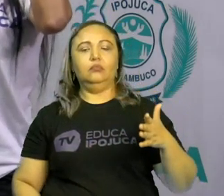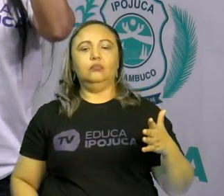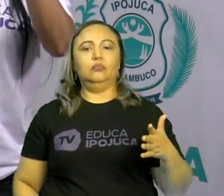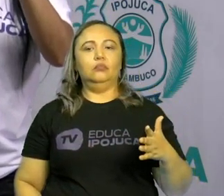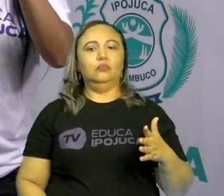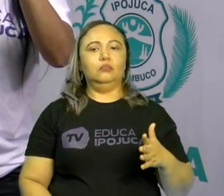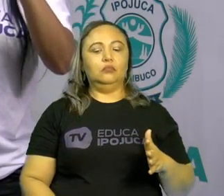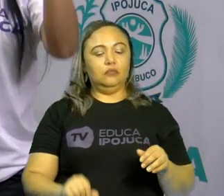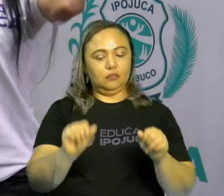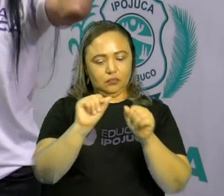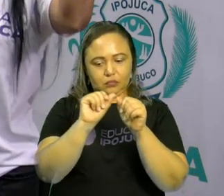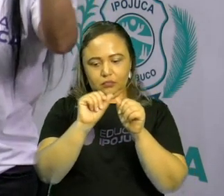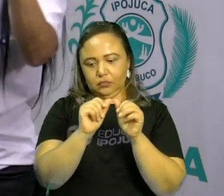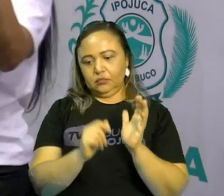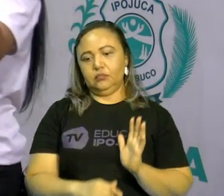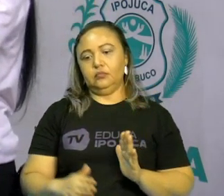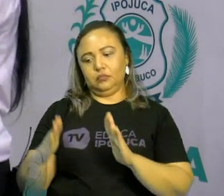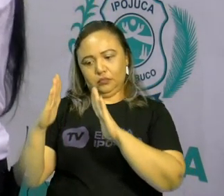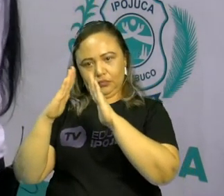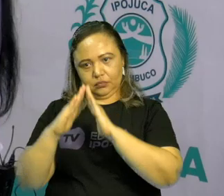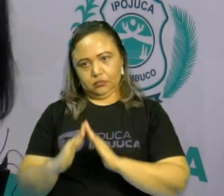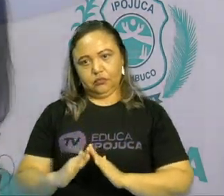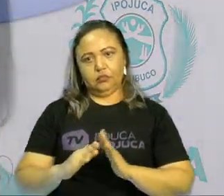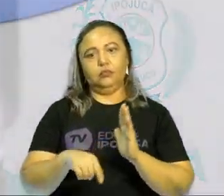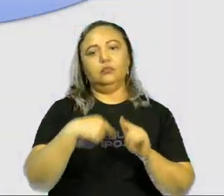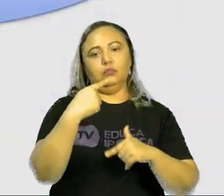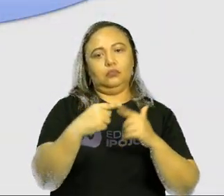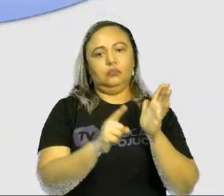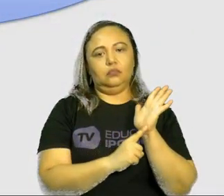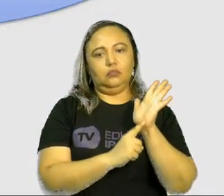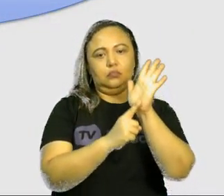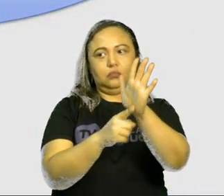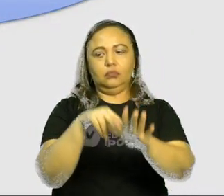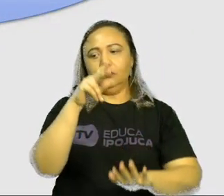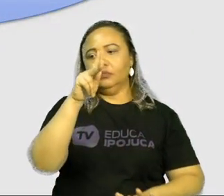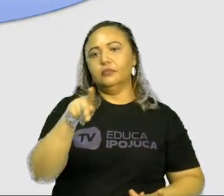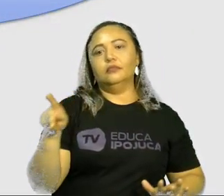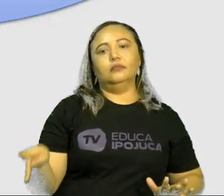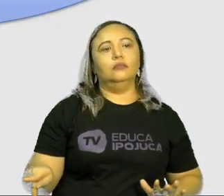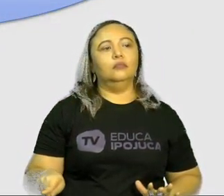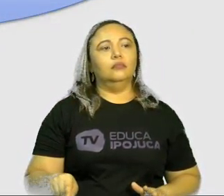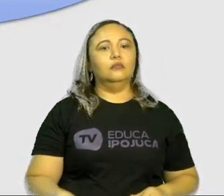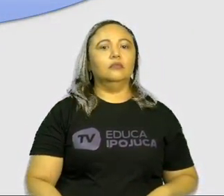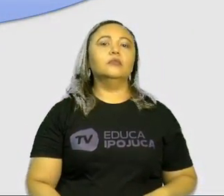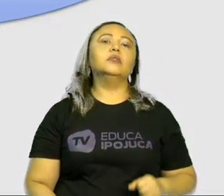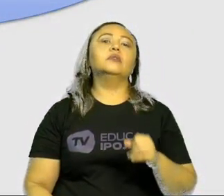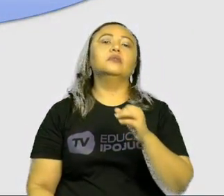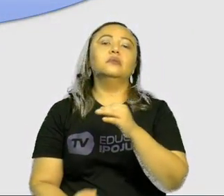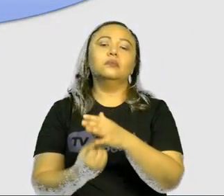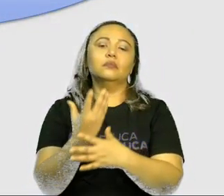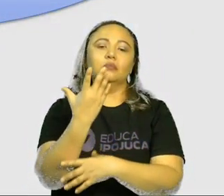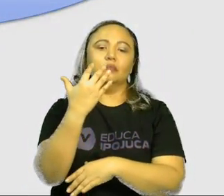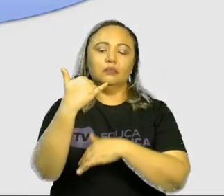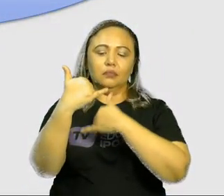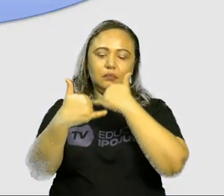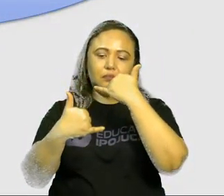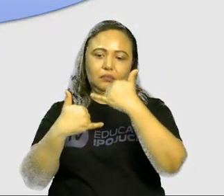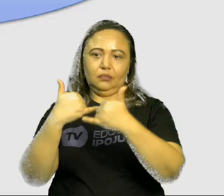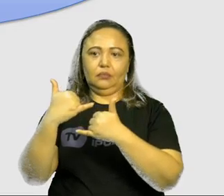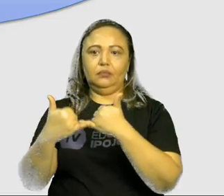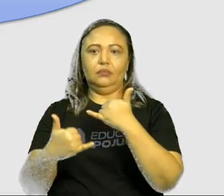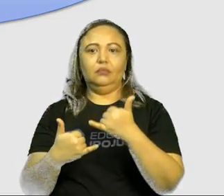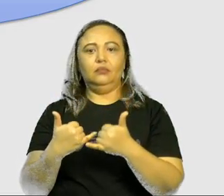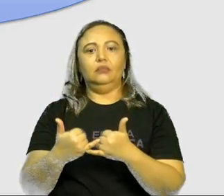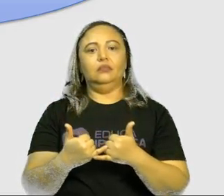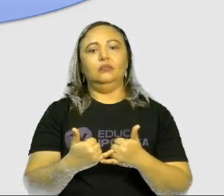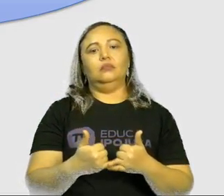para alguém, para a sua professora e para alguém da sua casa. Vamos ver? Vamos criar uma brincadeira para brincar com